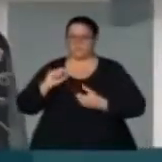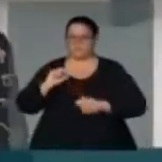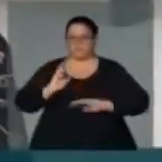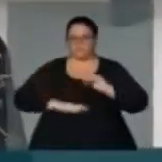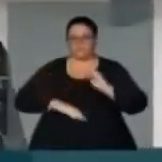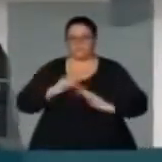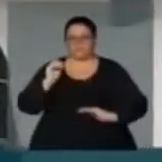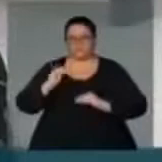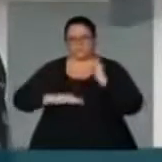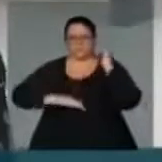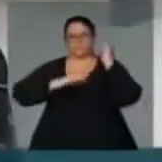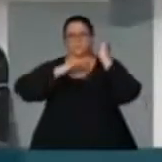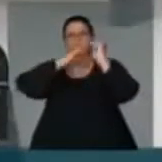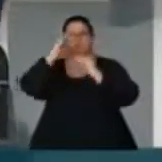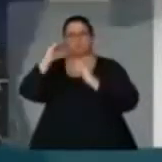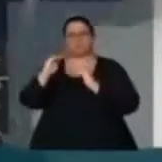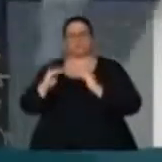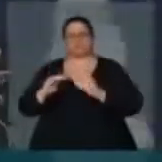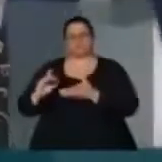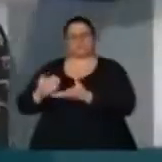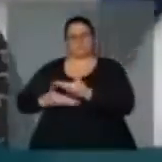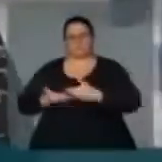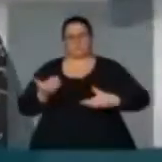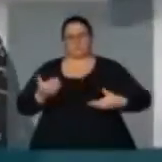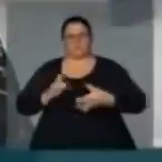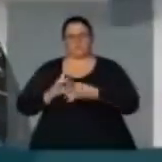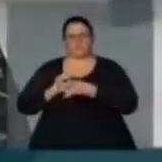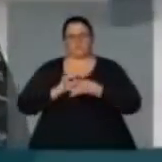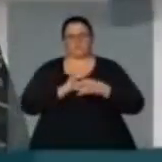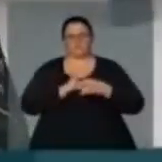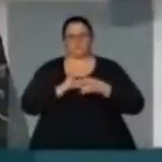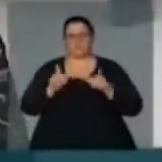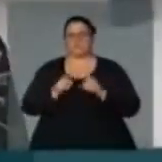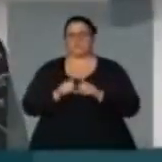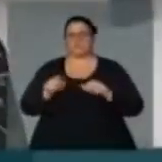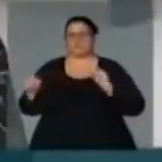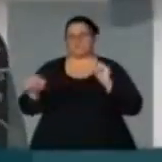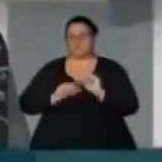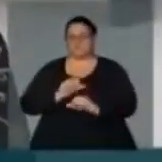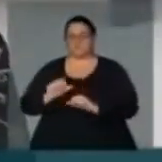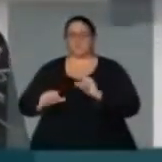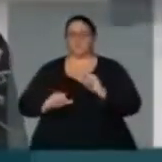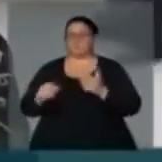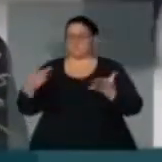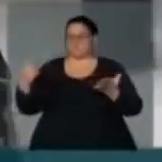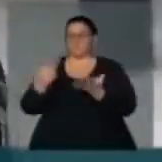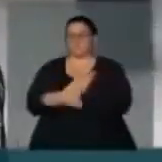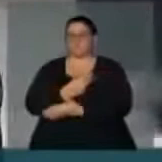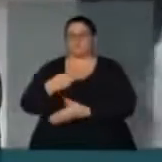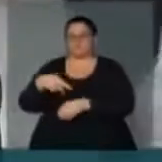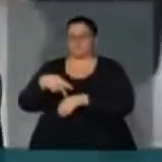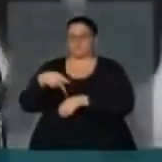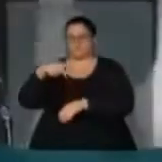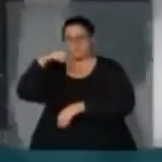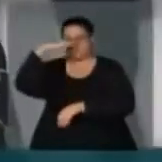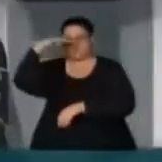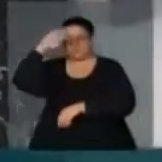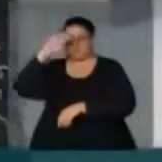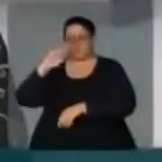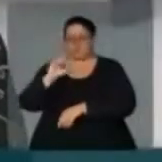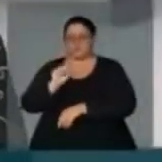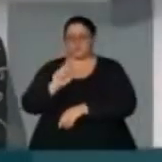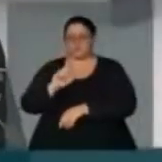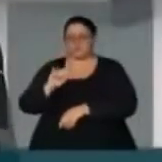de desenvolvimento das relações econômicas, das mudanças instaladas naquele país do Caribe,